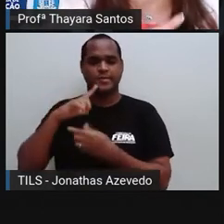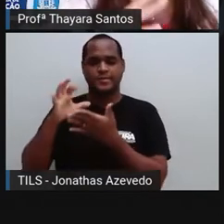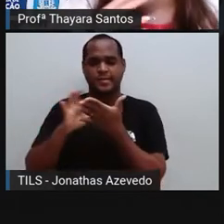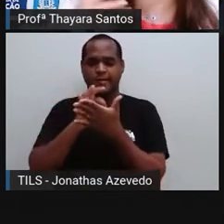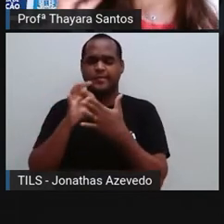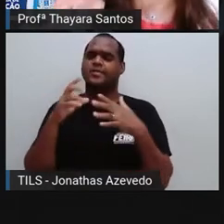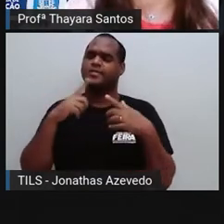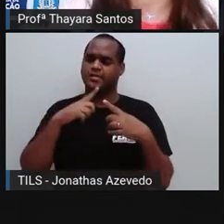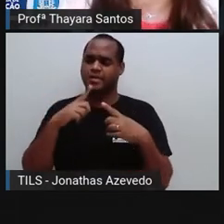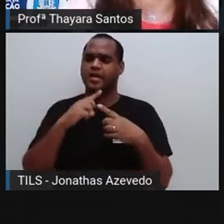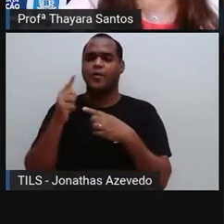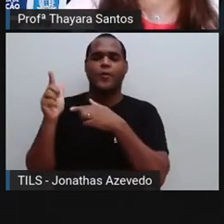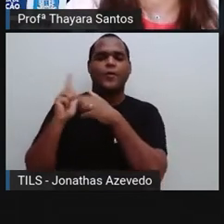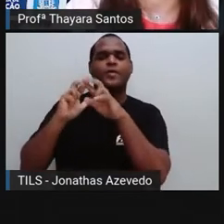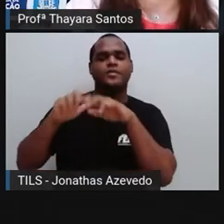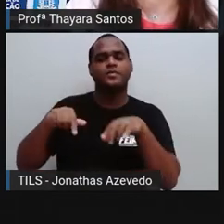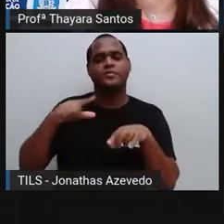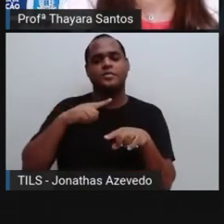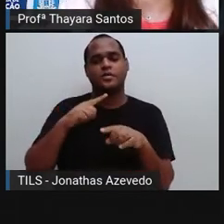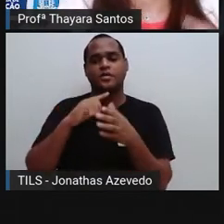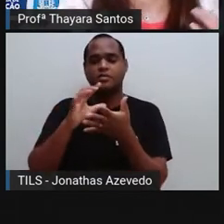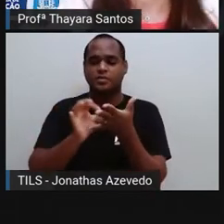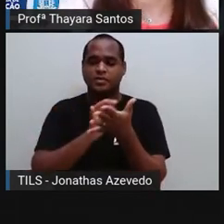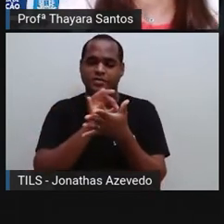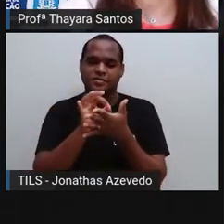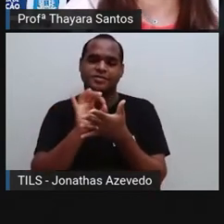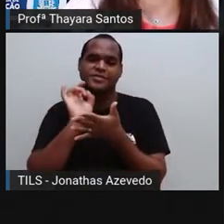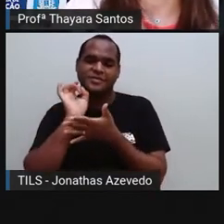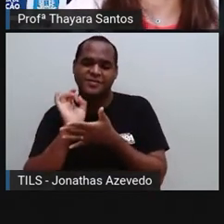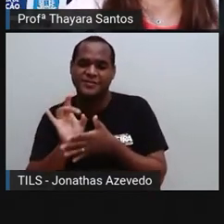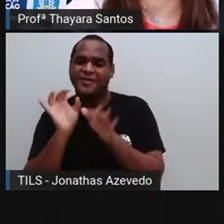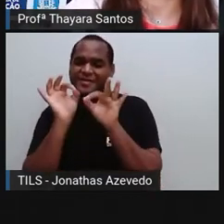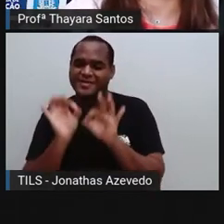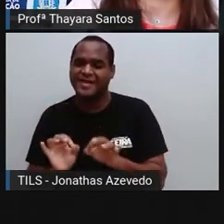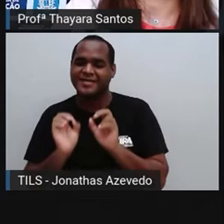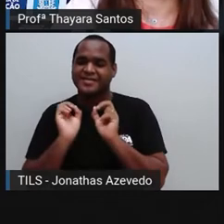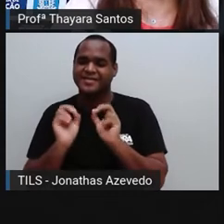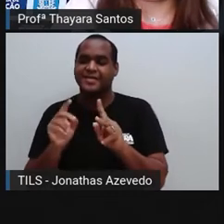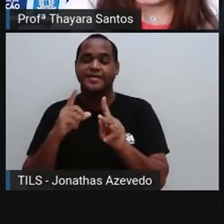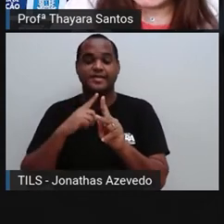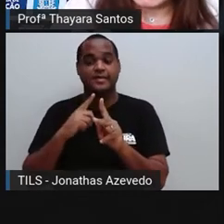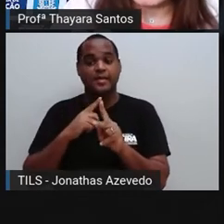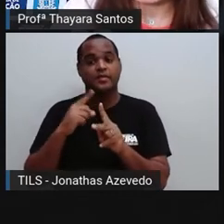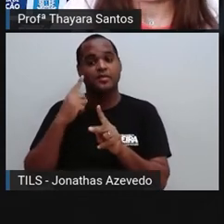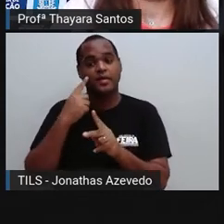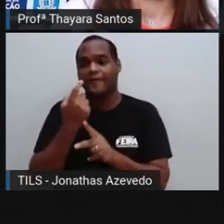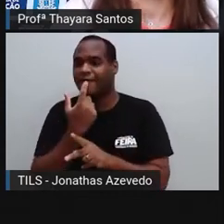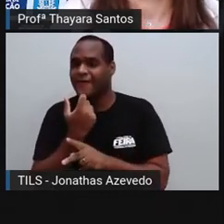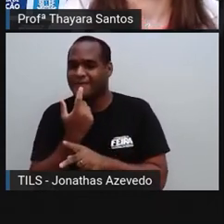quem vai levar esse hormônio até essa outra célula é justamente a nossa corrente sanguínea.